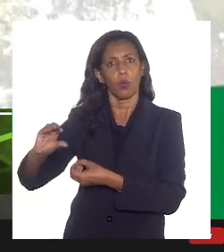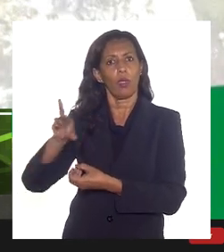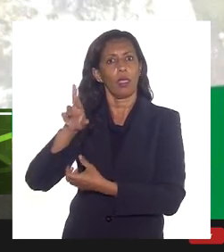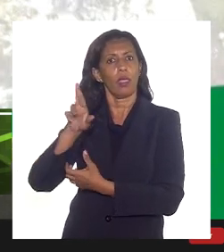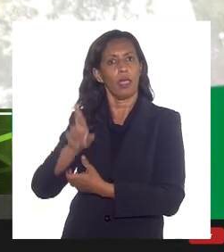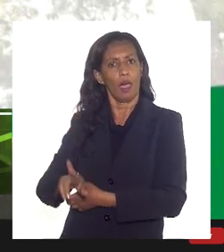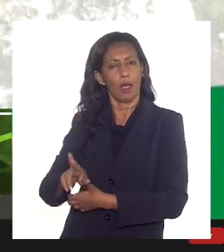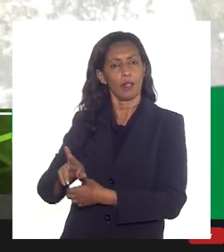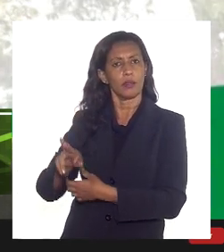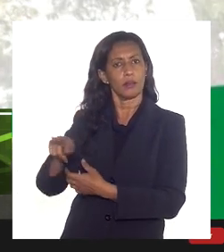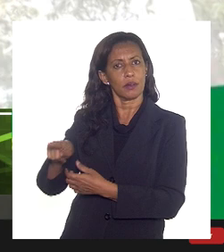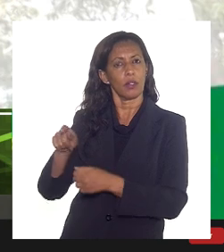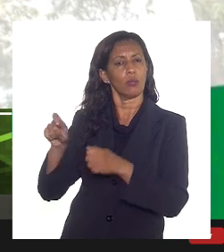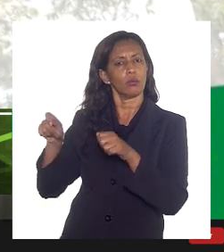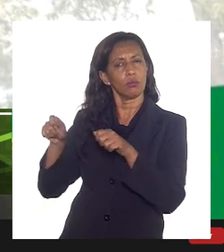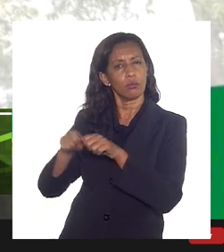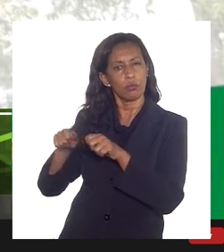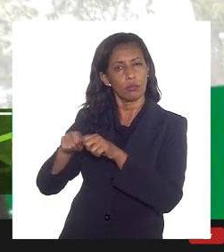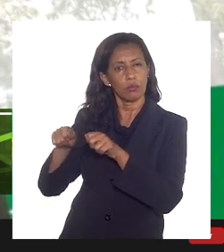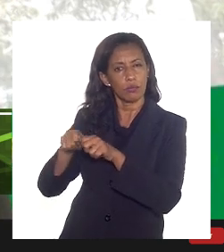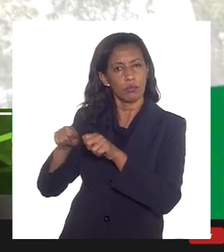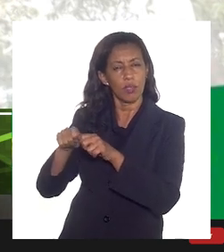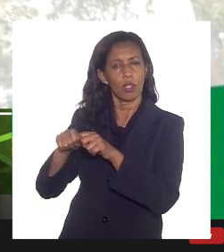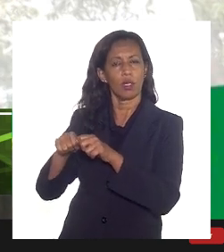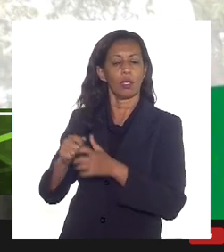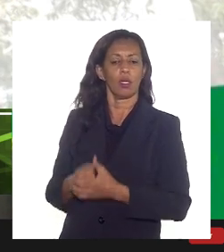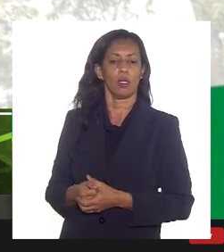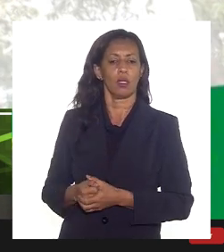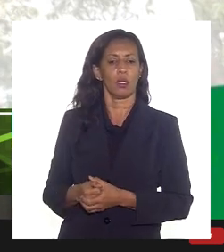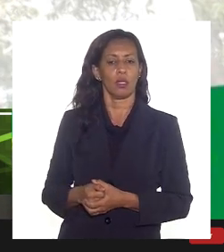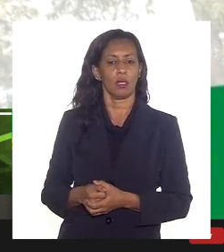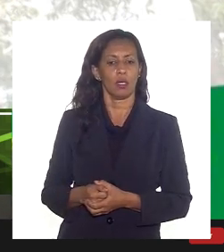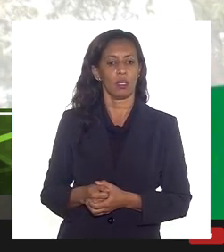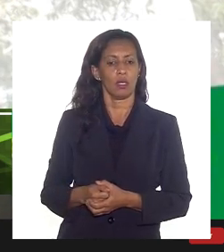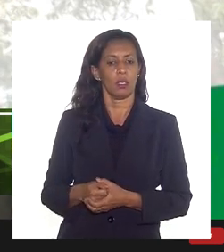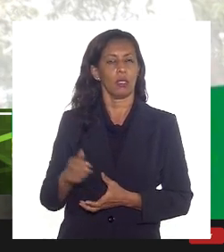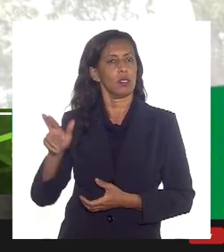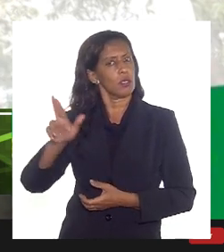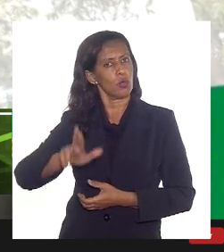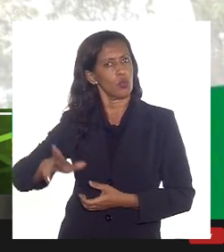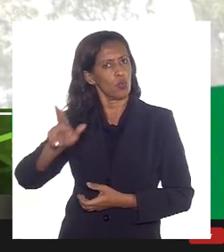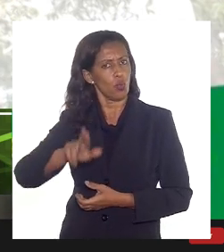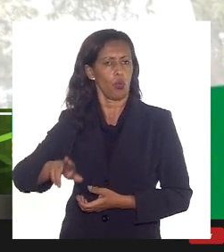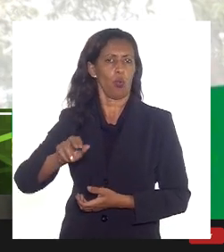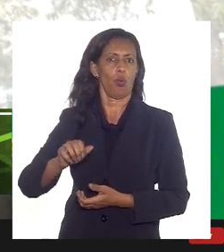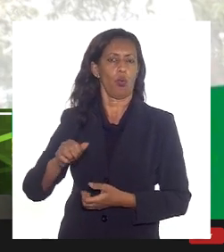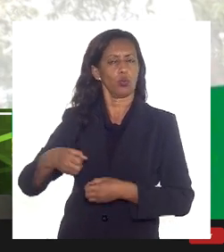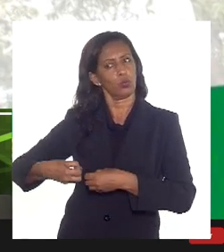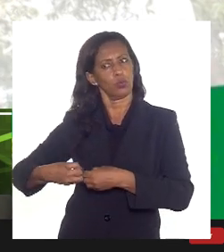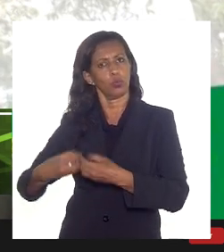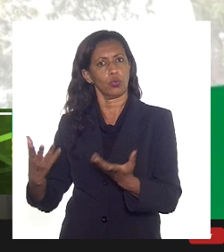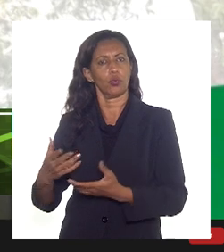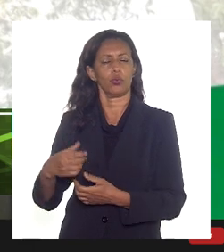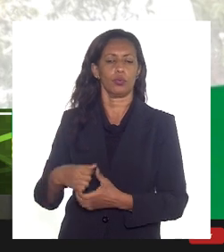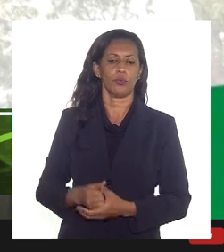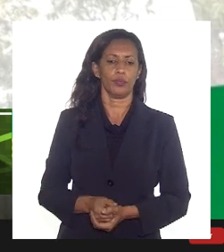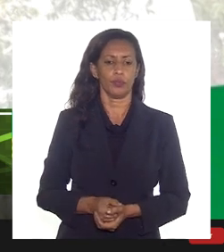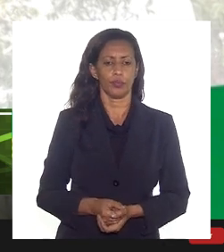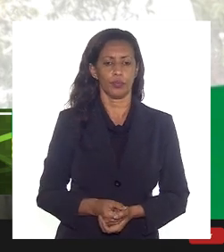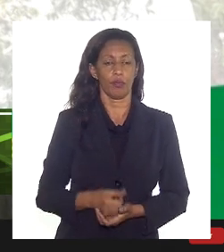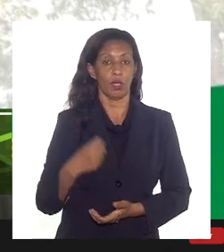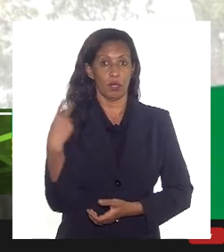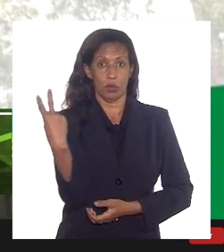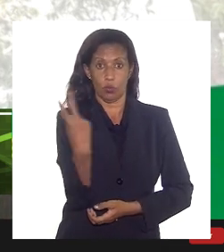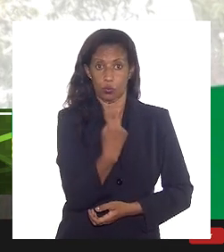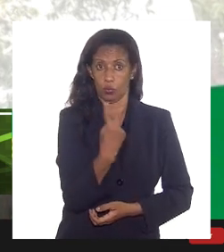instalação física que efetivamente se utilizou ou consumiu daquele gasto. Então, são